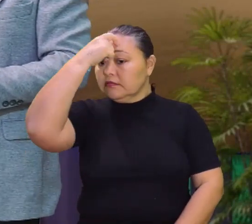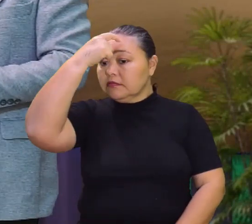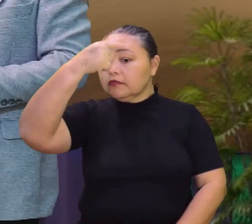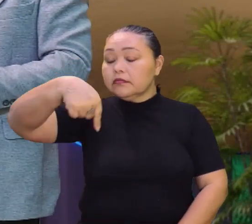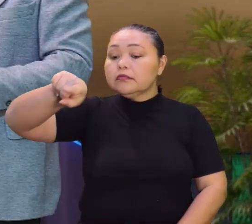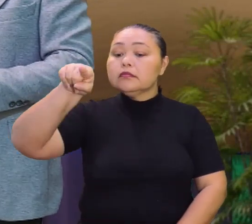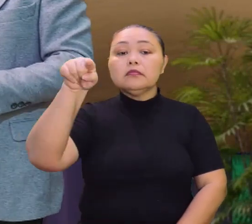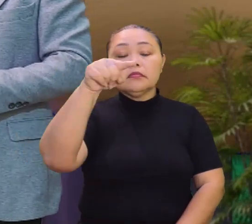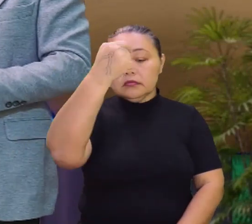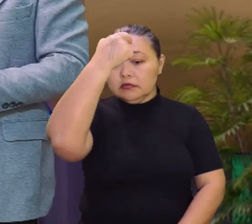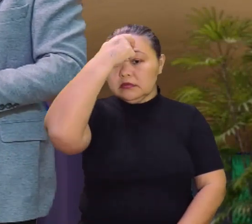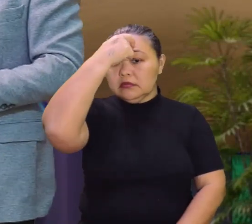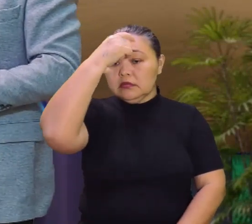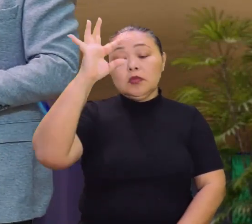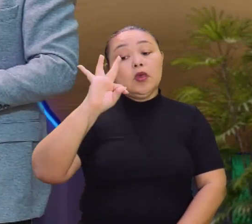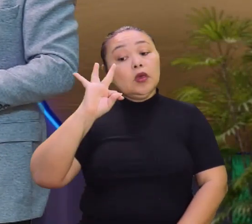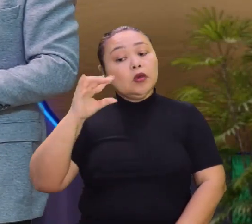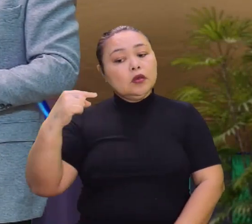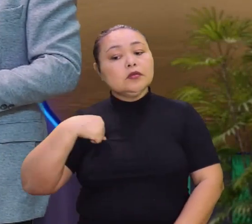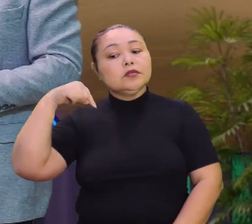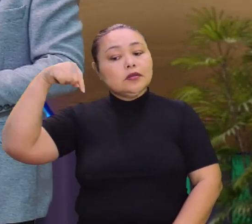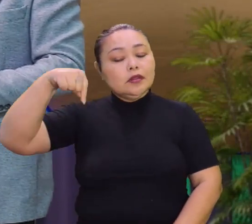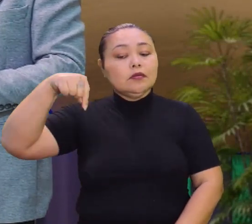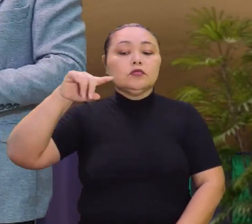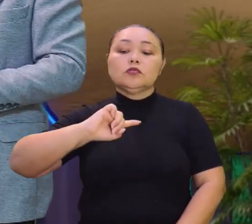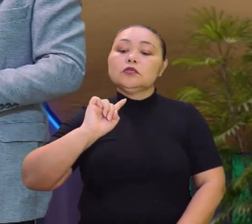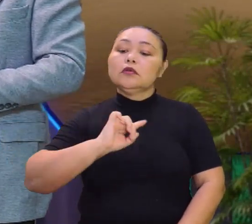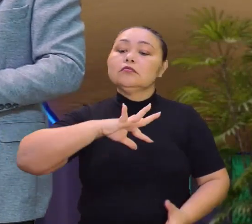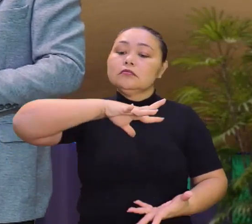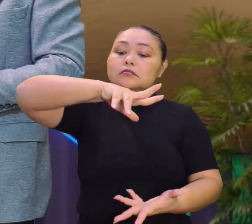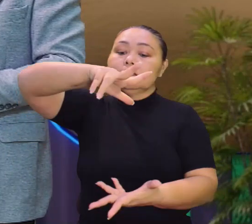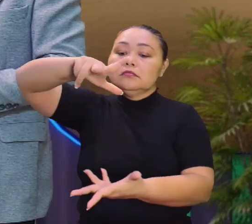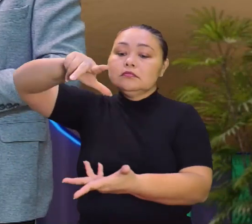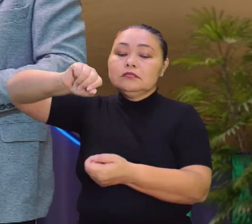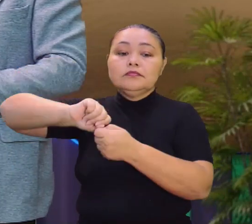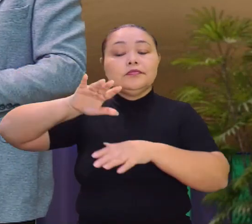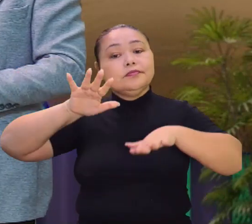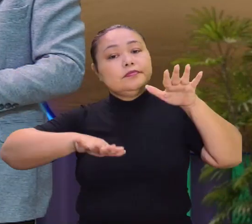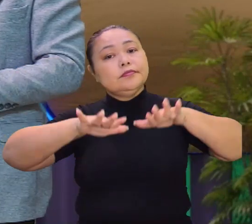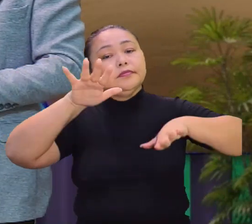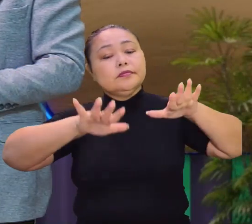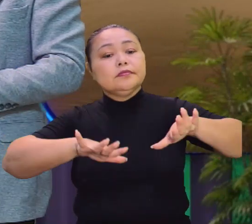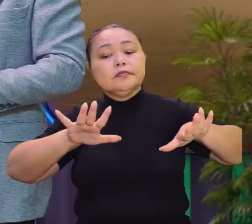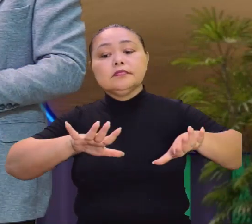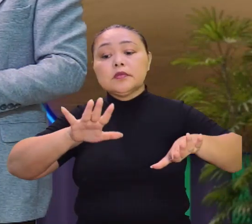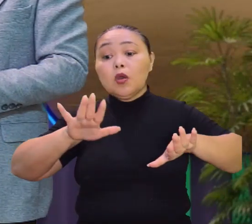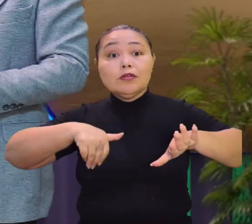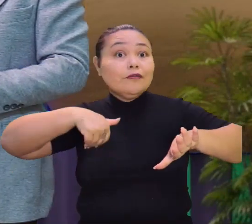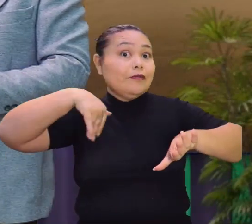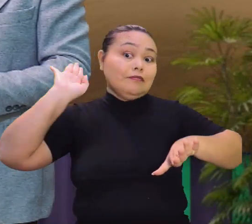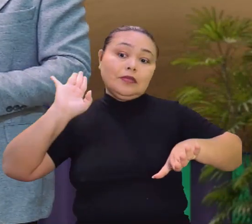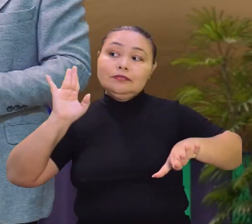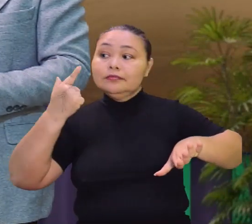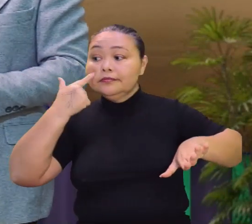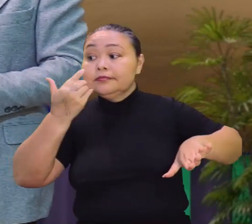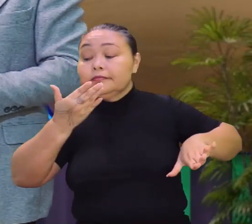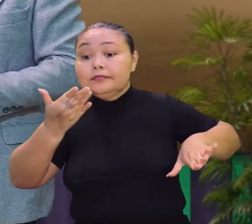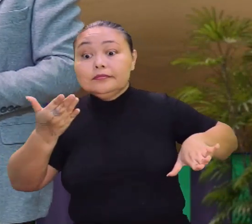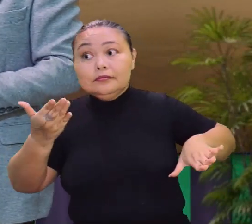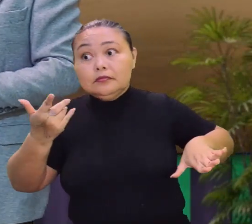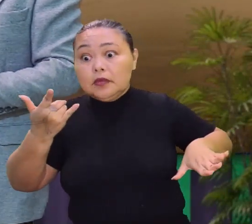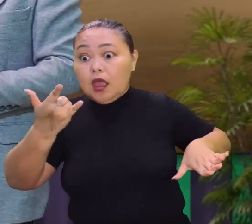que nós só temos esta casa. Com certeza. é planeta Terra. Só que, às vezes, aí o que prevalece é